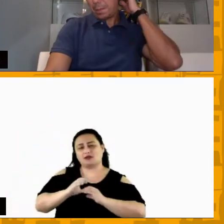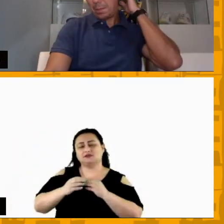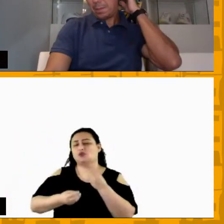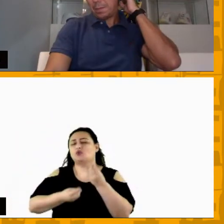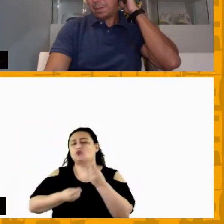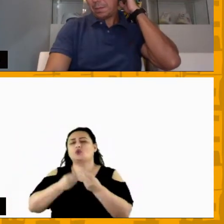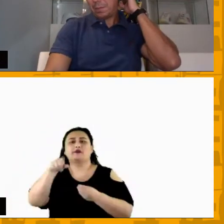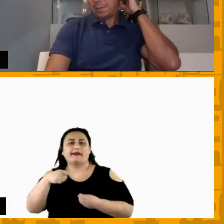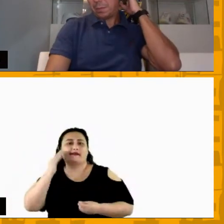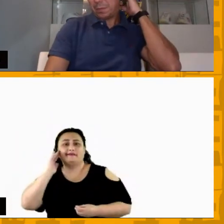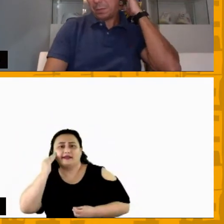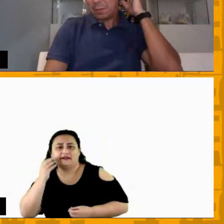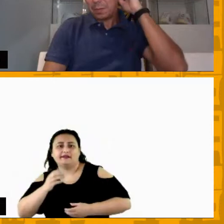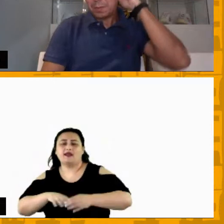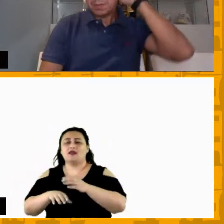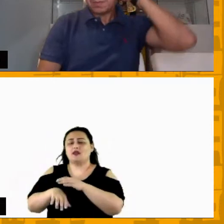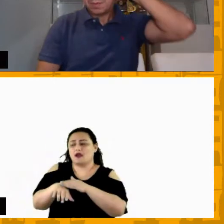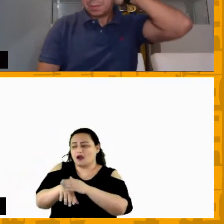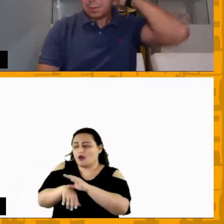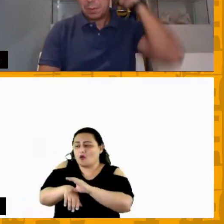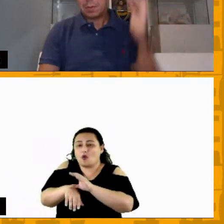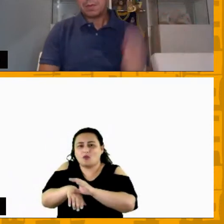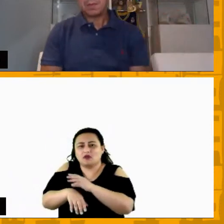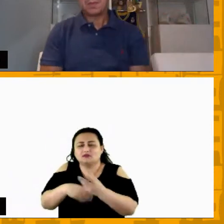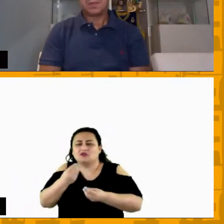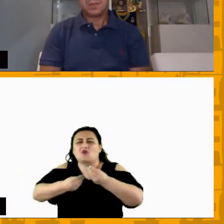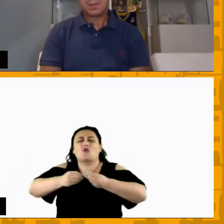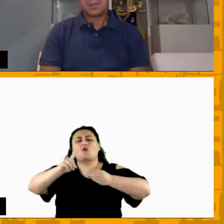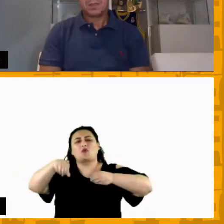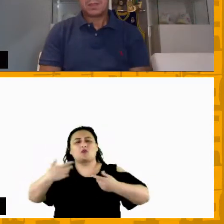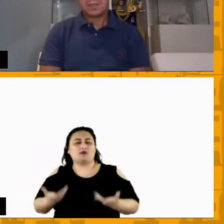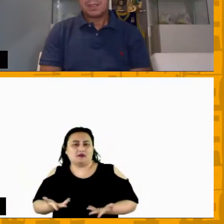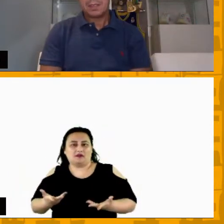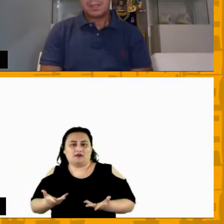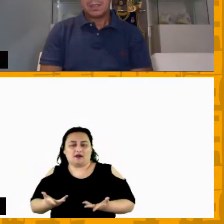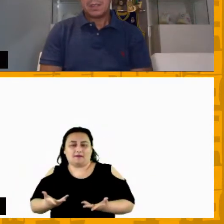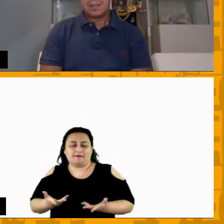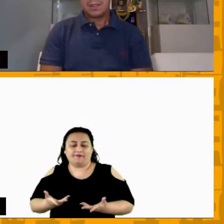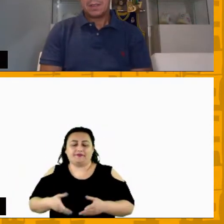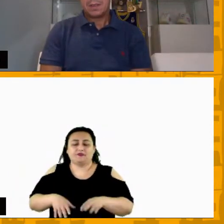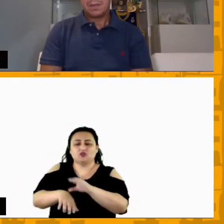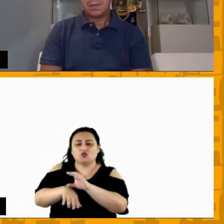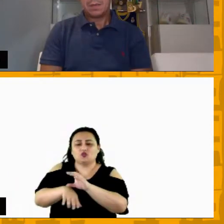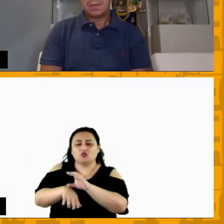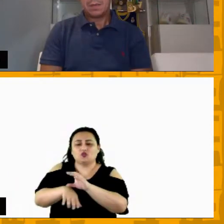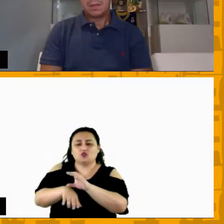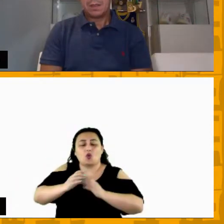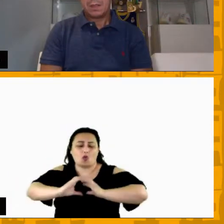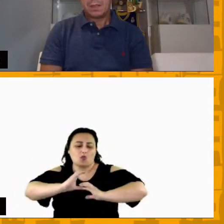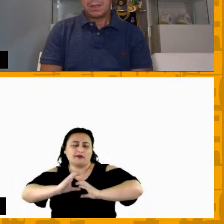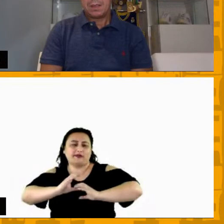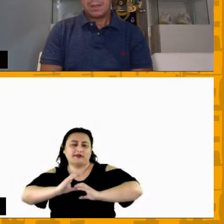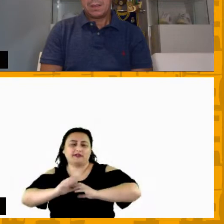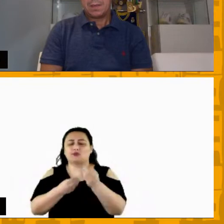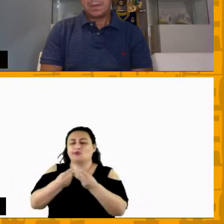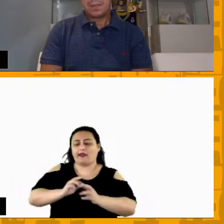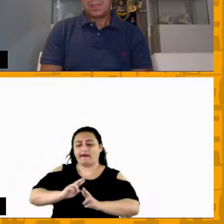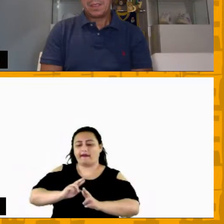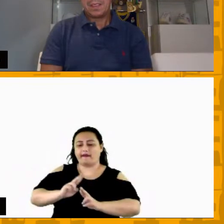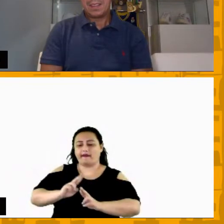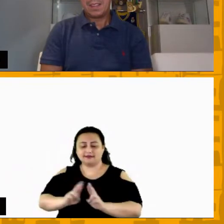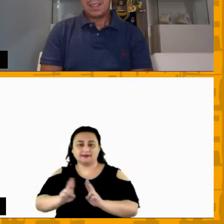de entender a comunicação de uma outra forma, pensando nos treinadores, na forma como eles comunicavam com vocês, pra funcionar um pouco dessa relação aí